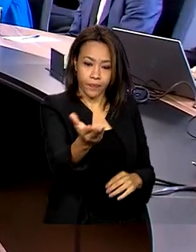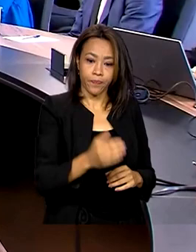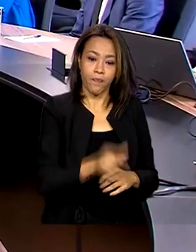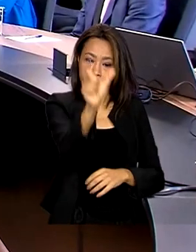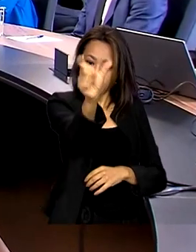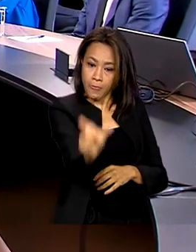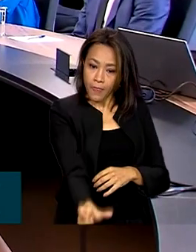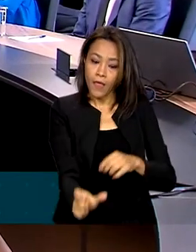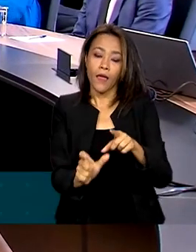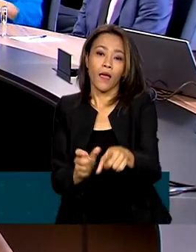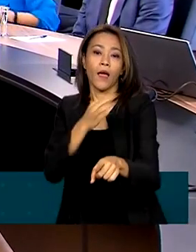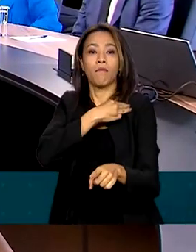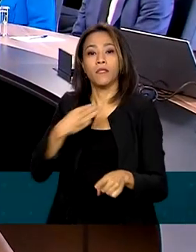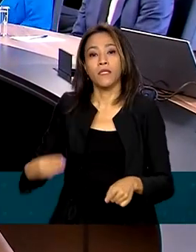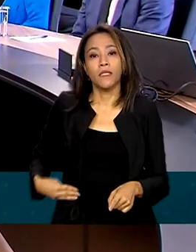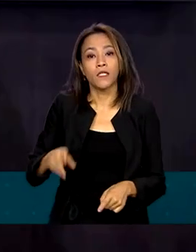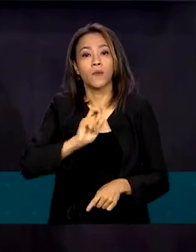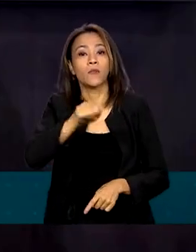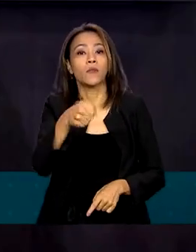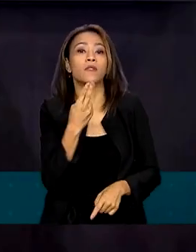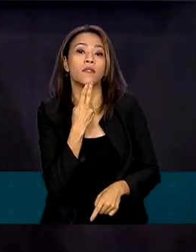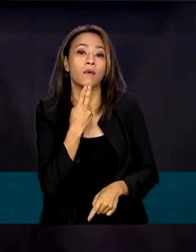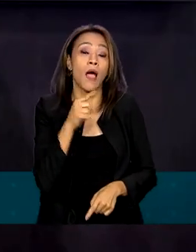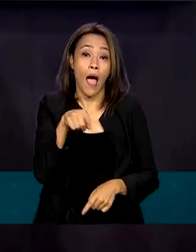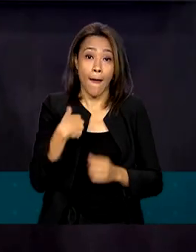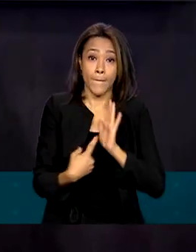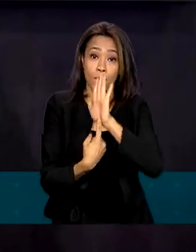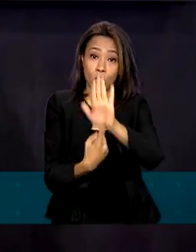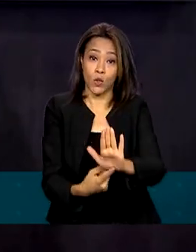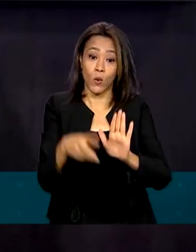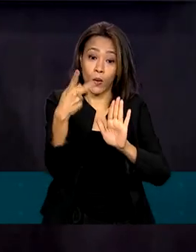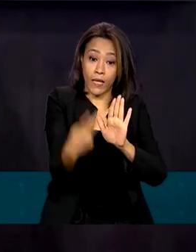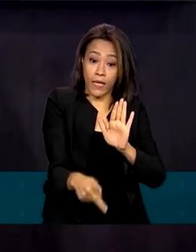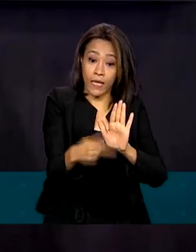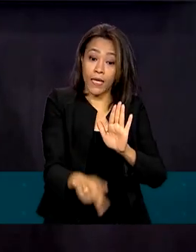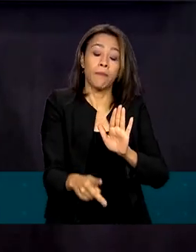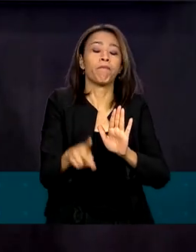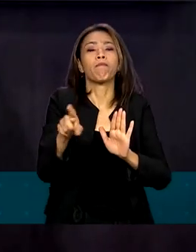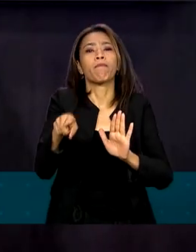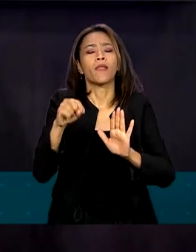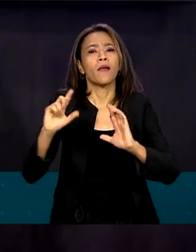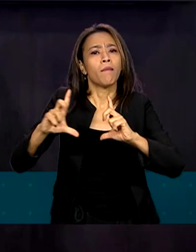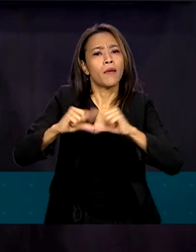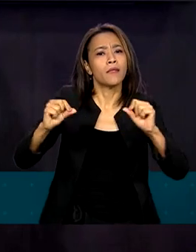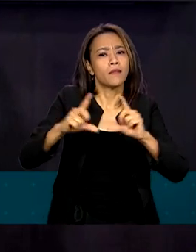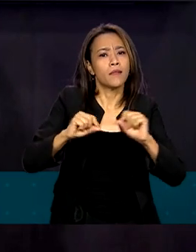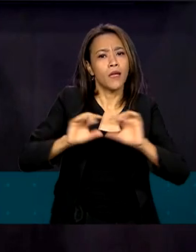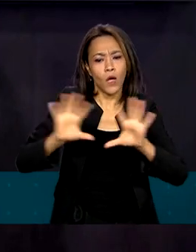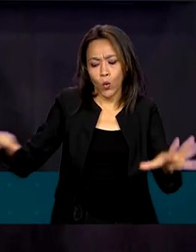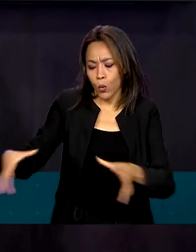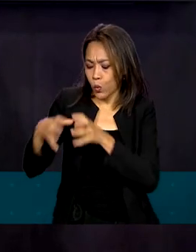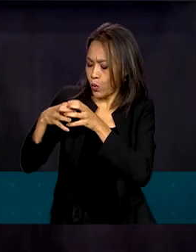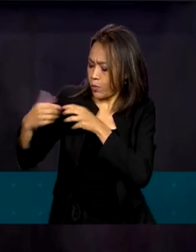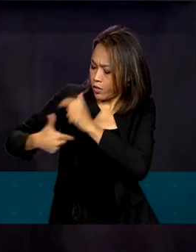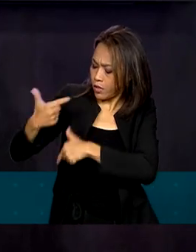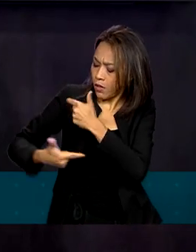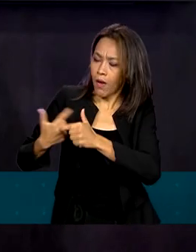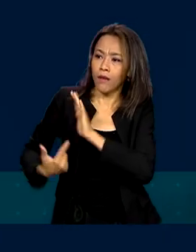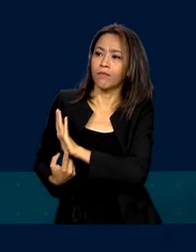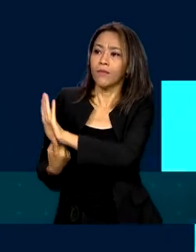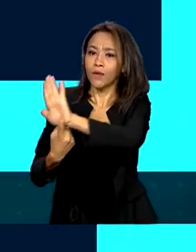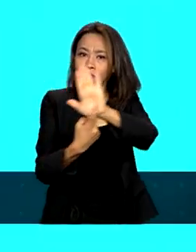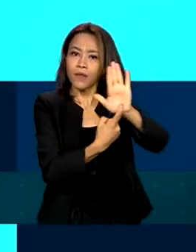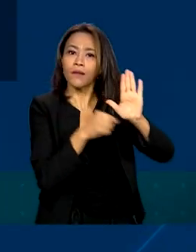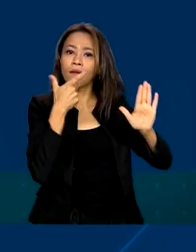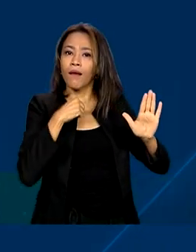Planejamento e Orçamento, Simone Tebbit, apresentou em Brasília a equipe que está à frente das principais secretarias que formam a pasta.